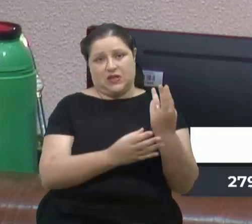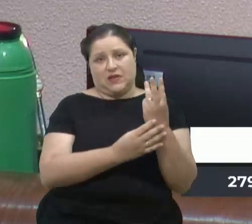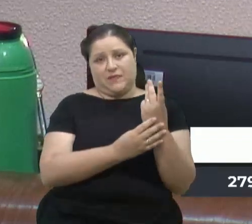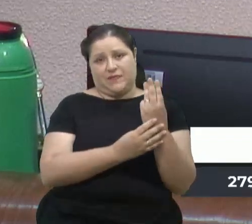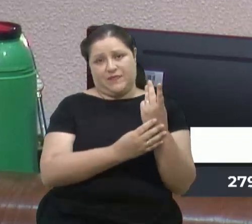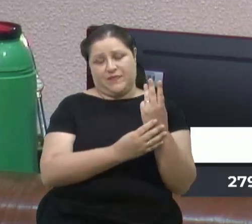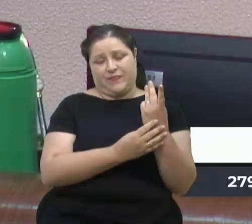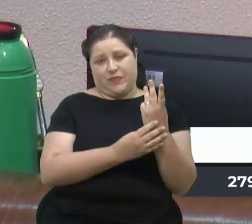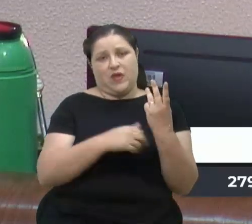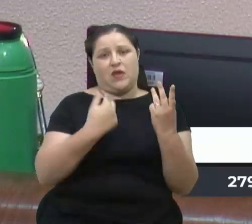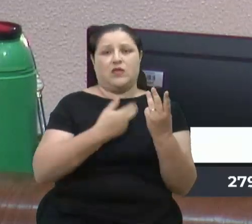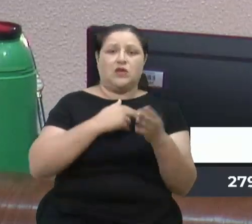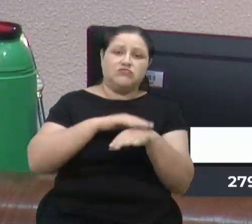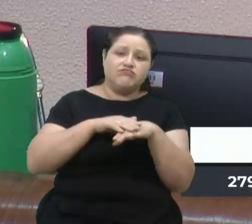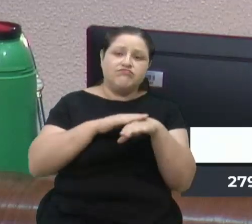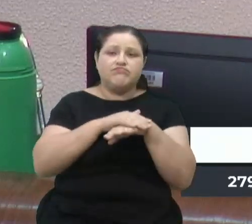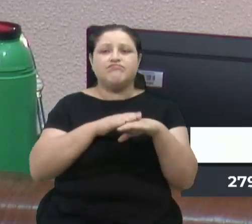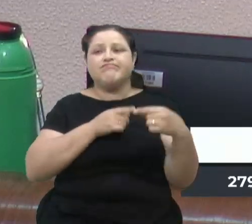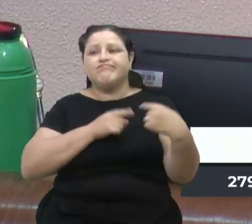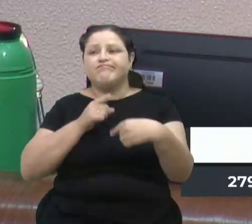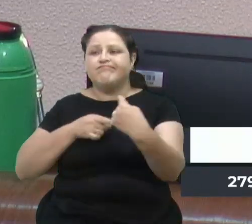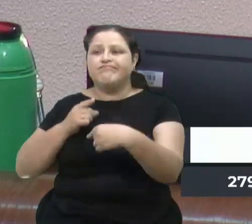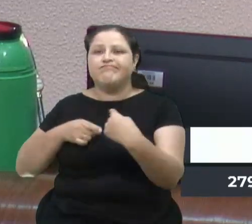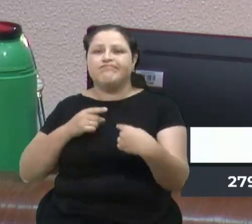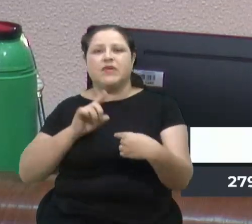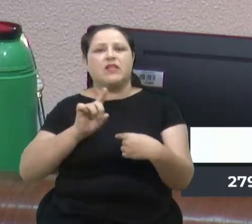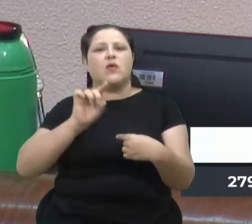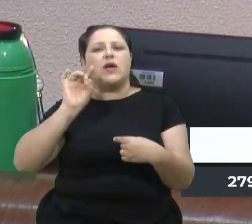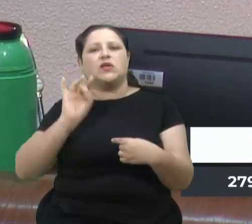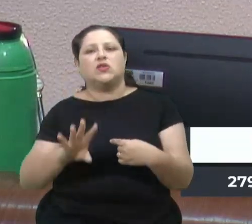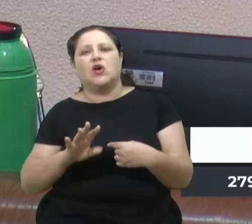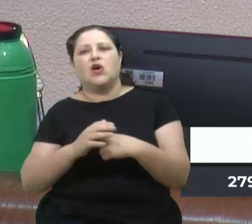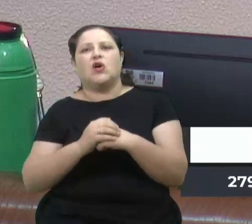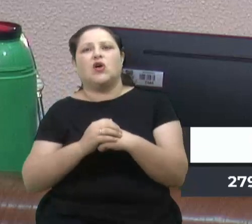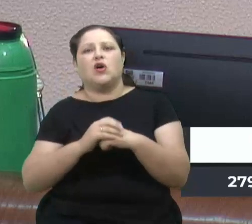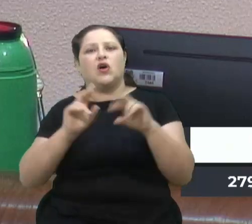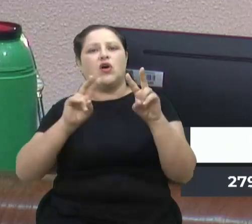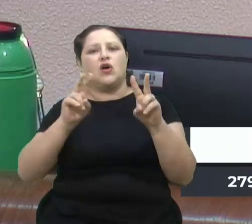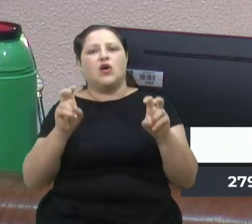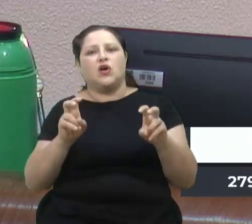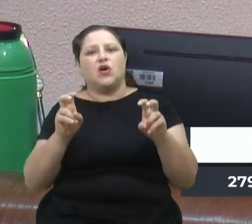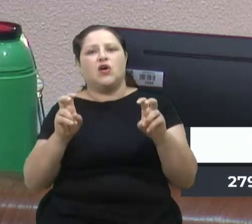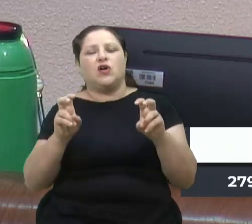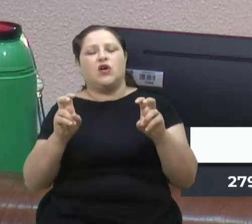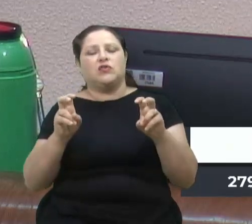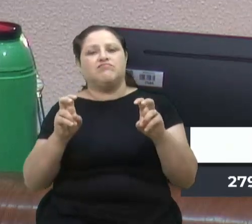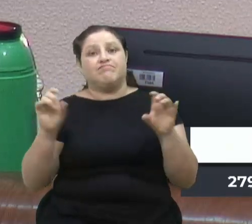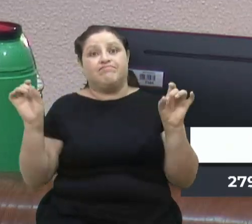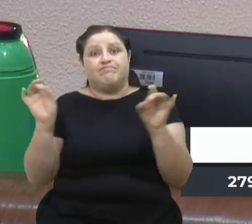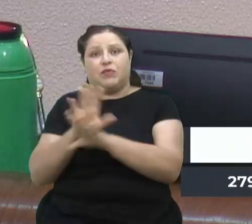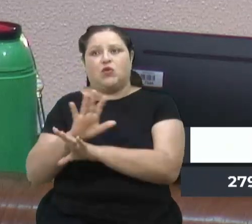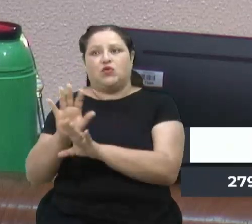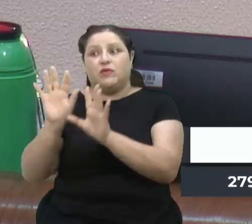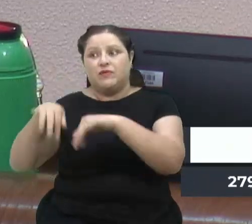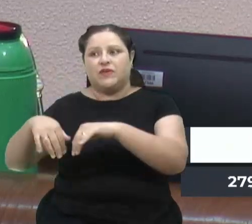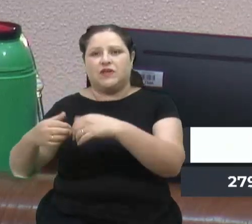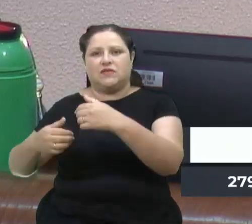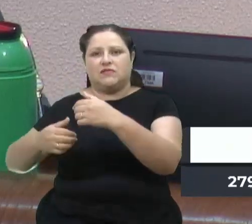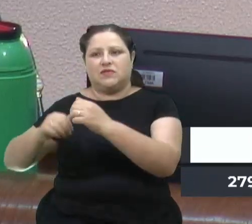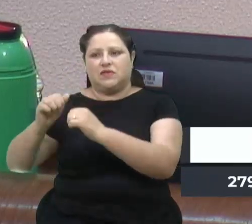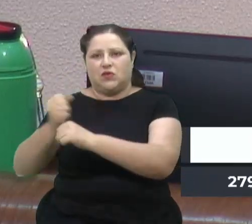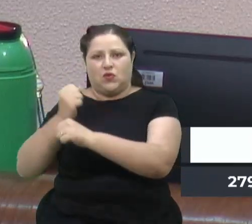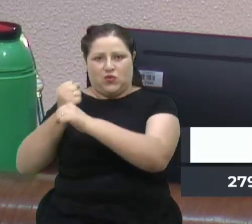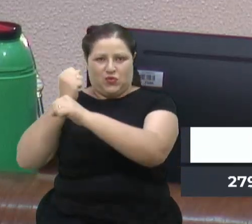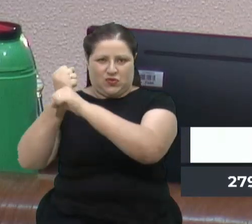tratar e discutir, não só relacionada à conclusão da obra, mas outros